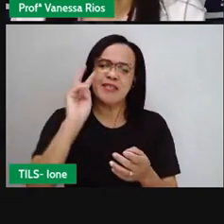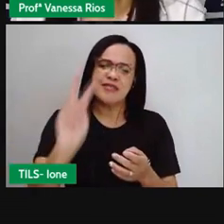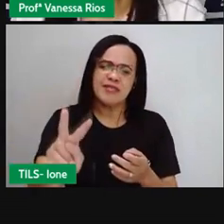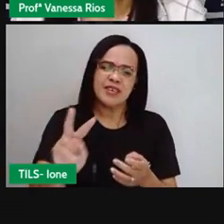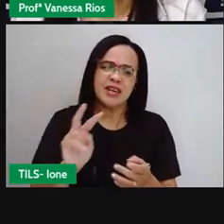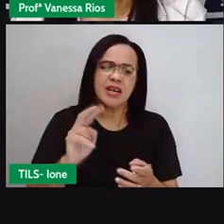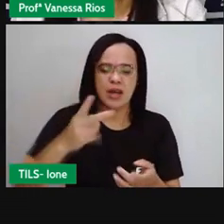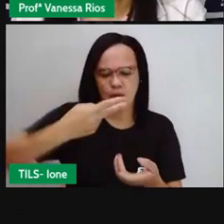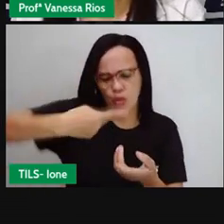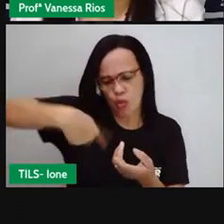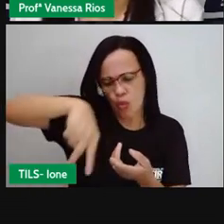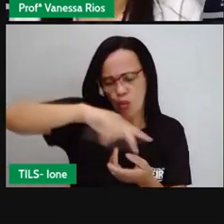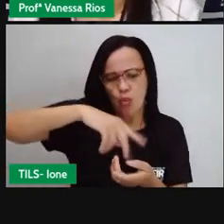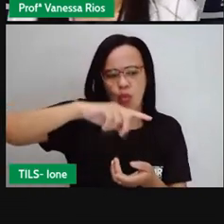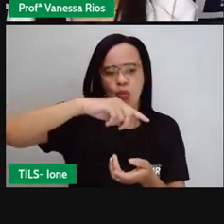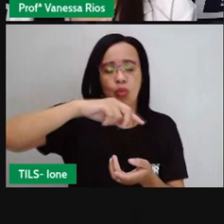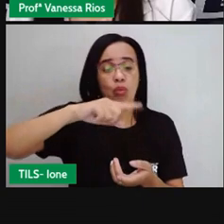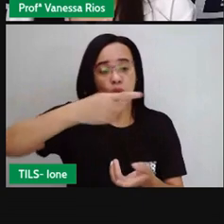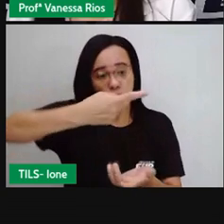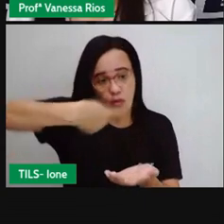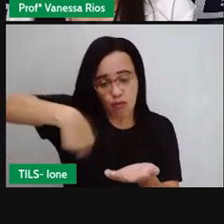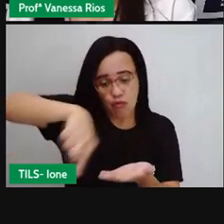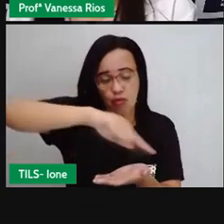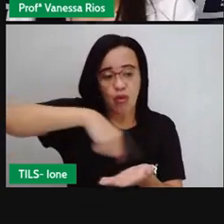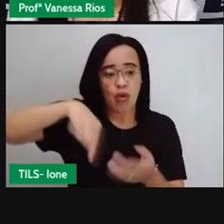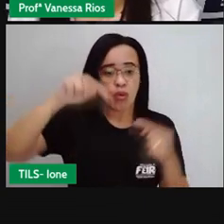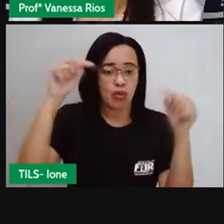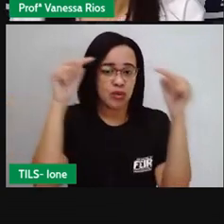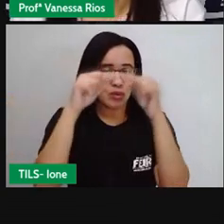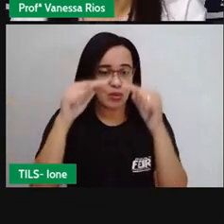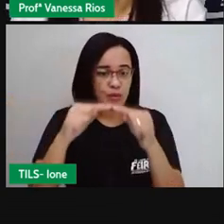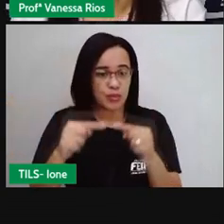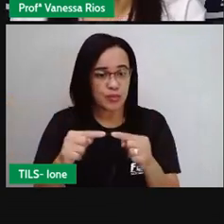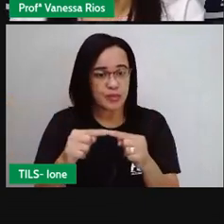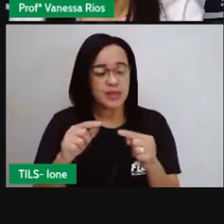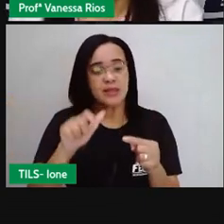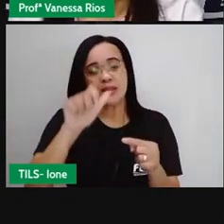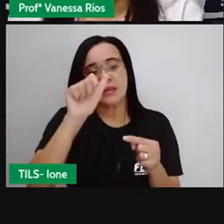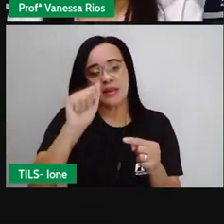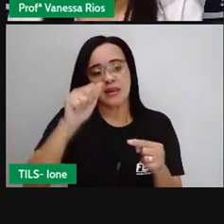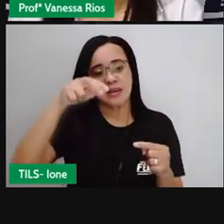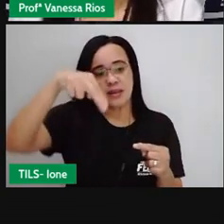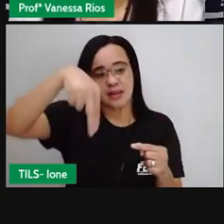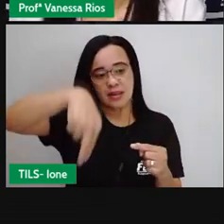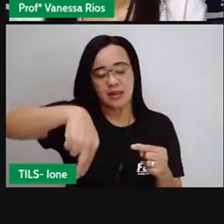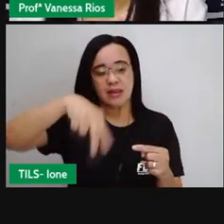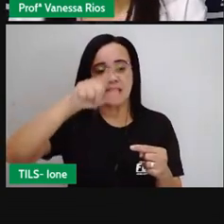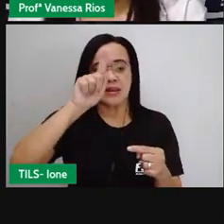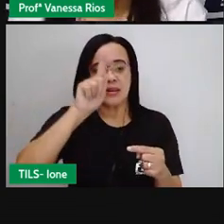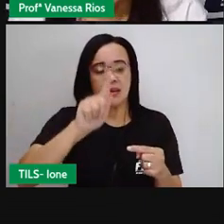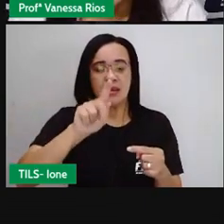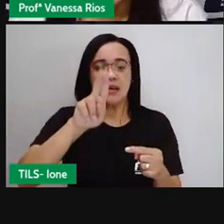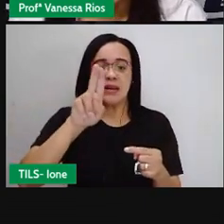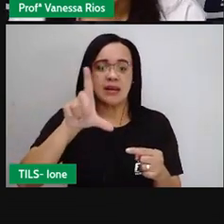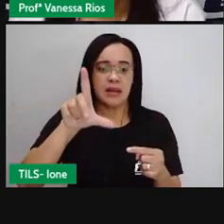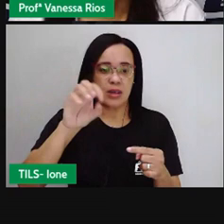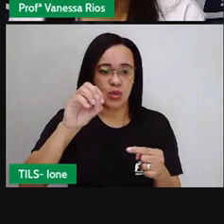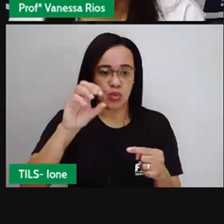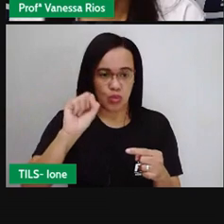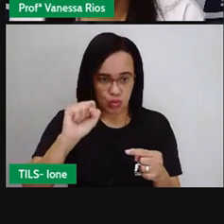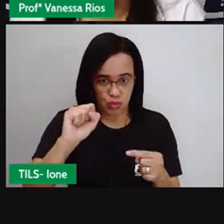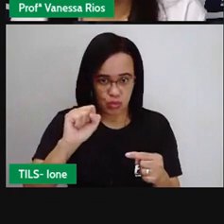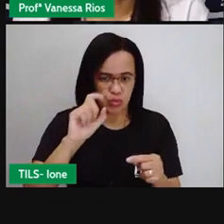é que uma volta, né? Está relacionada a ângulos. Mas aí, antes disso, a Pró vai perguntar, você sabe o que é um ângulo?